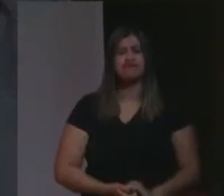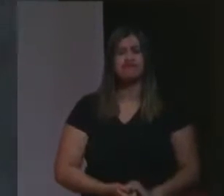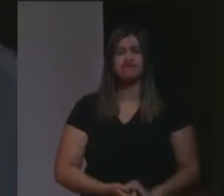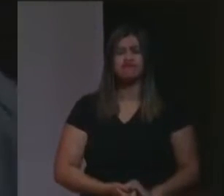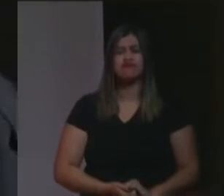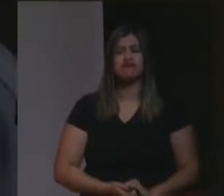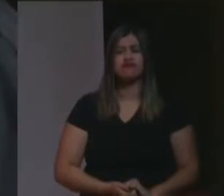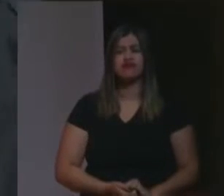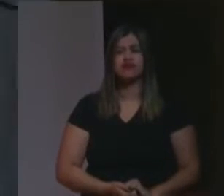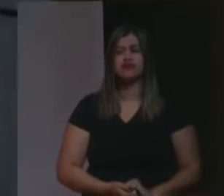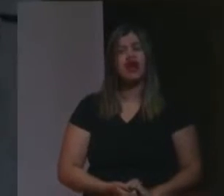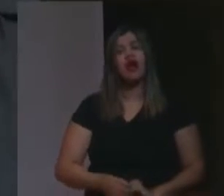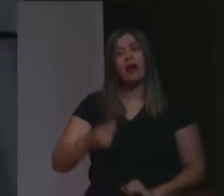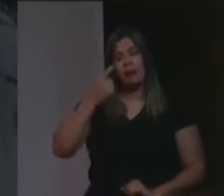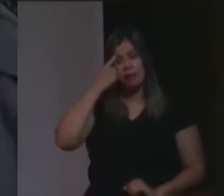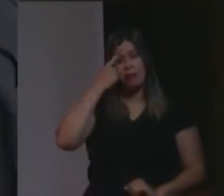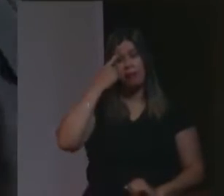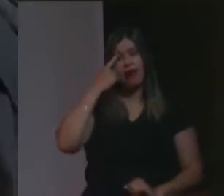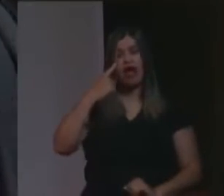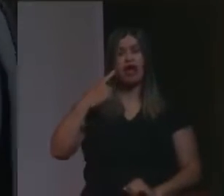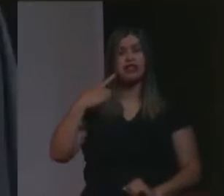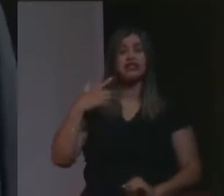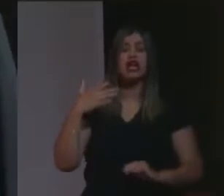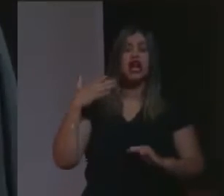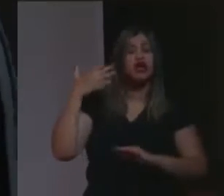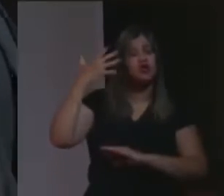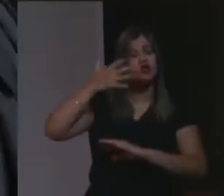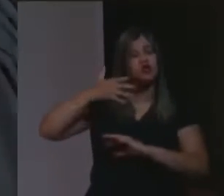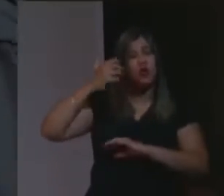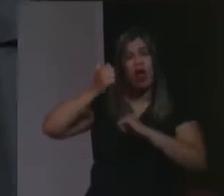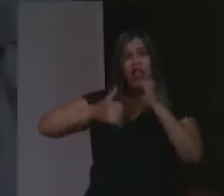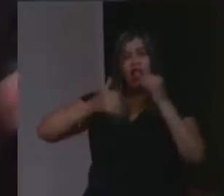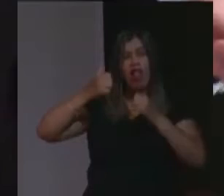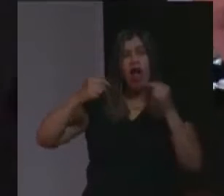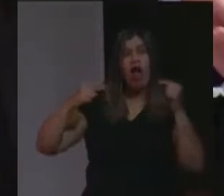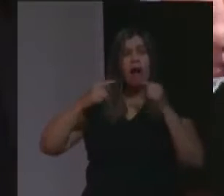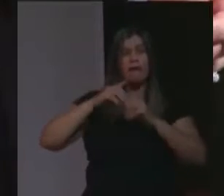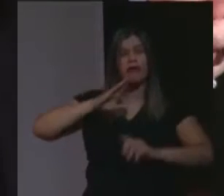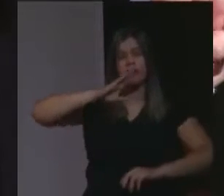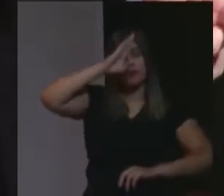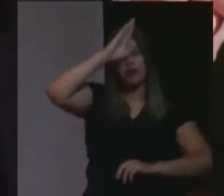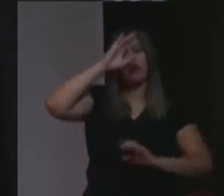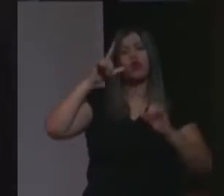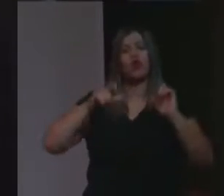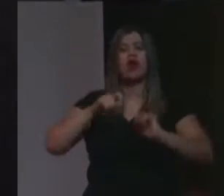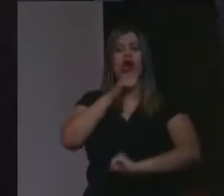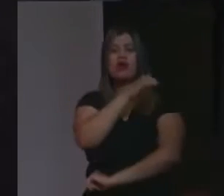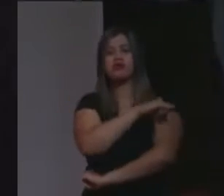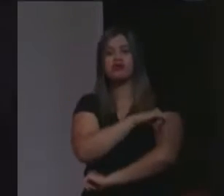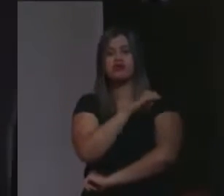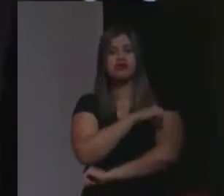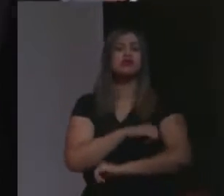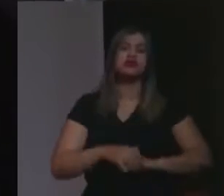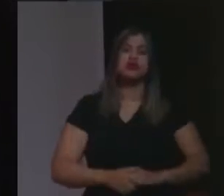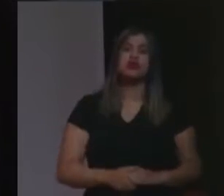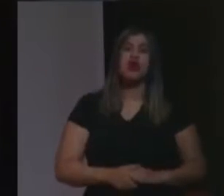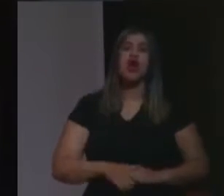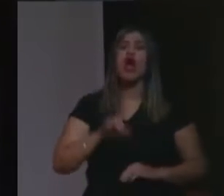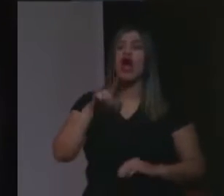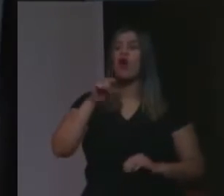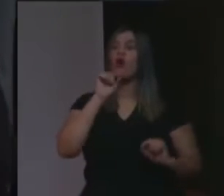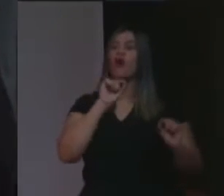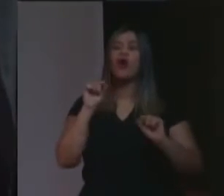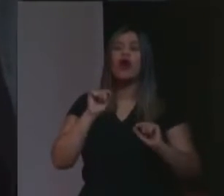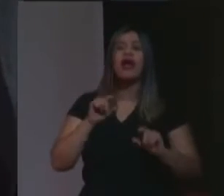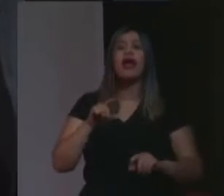É a partir desse discurso que nasce, que brota e que germina o bolsonarismo no Rio de Janeiro. Com o discurso de que bandido